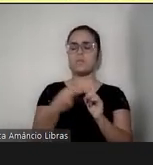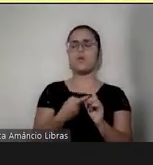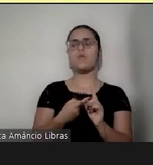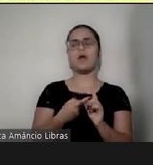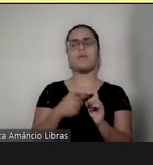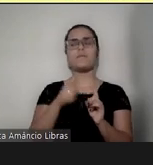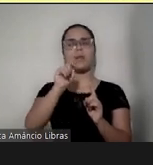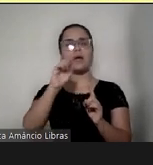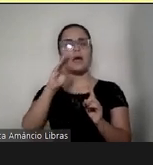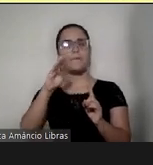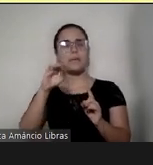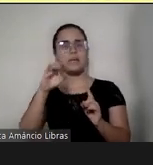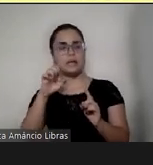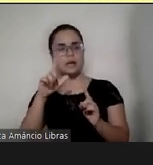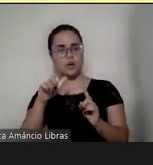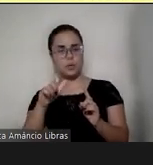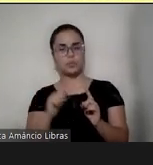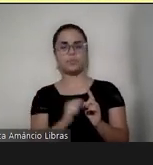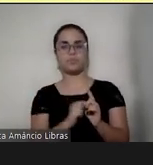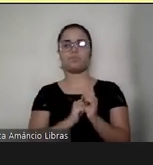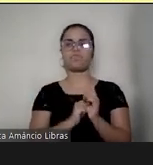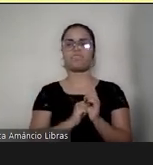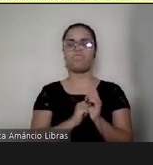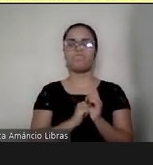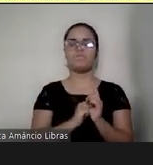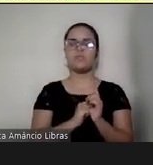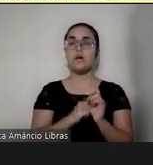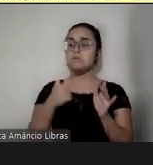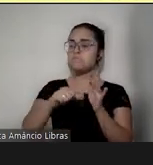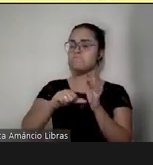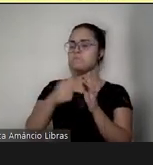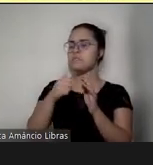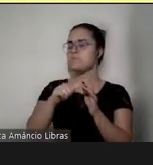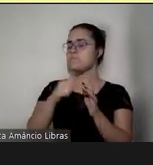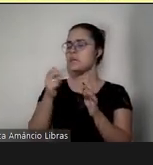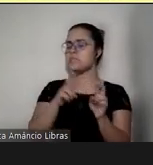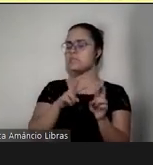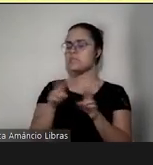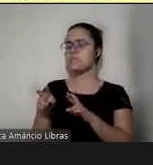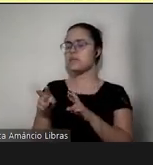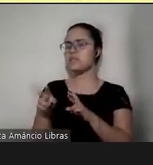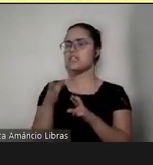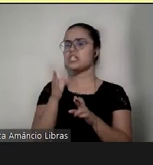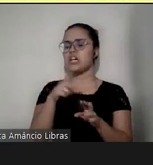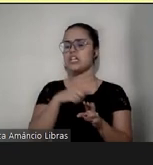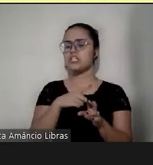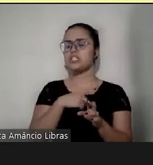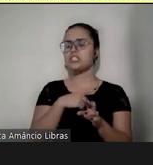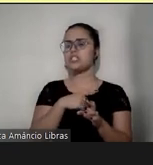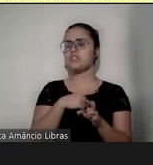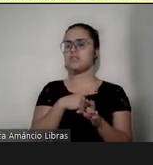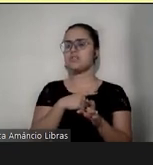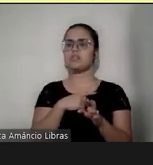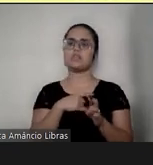é, logo nos primeiros, nas primeiras semanas, eu já tive uma